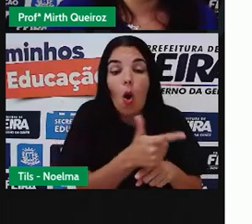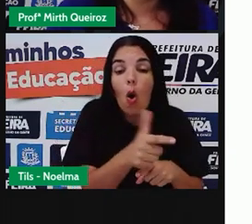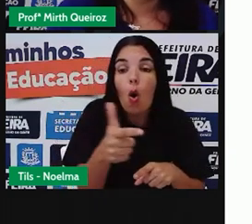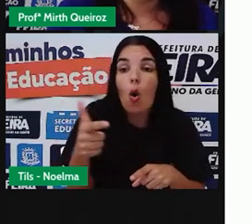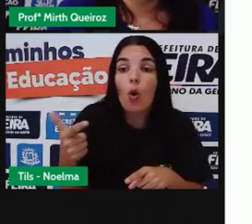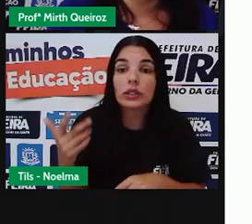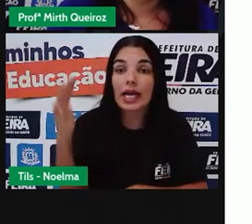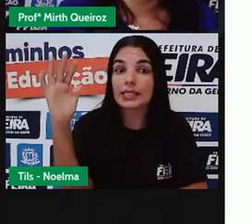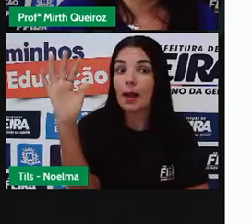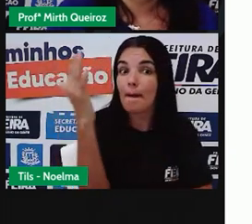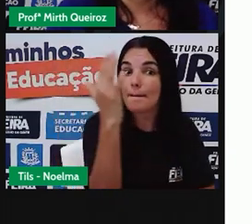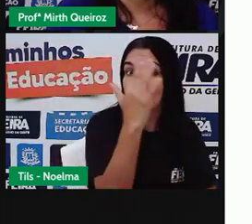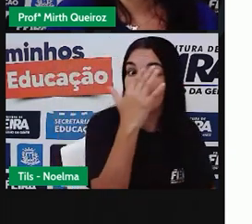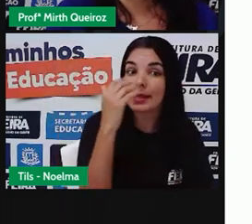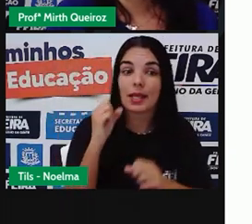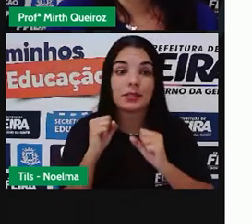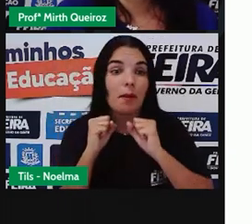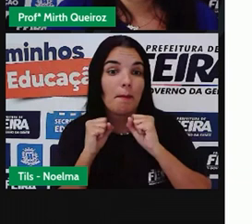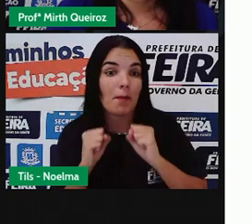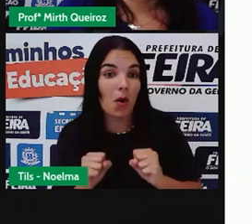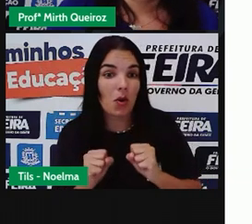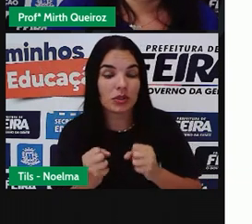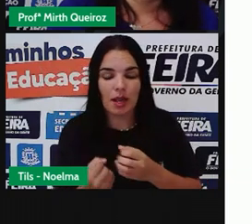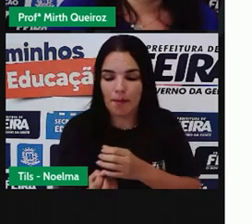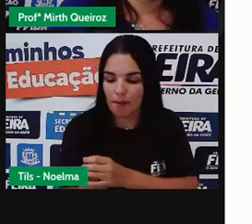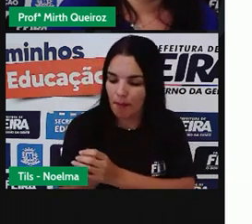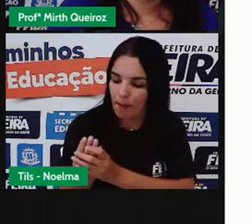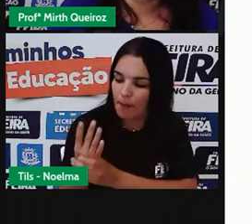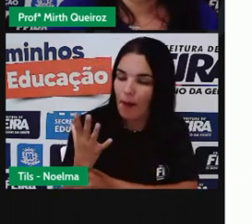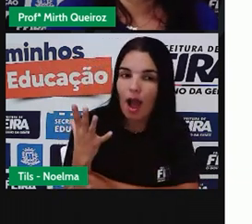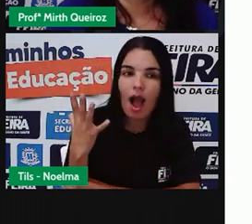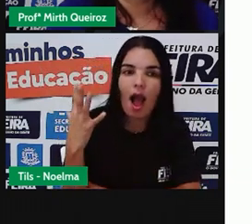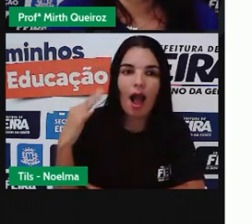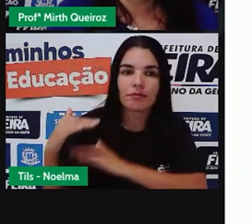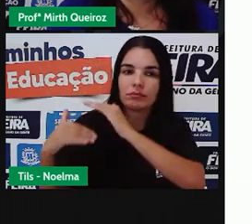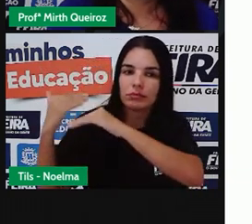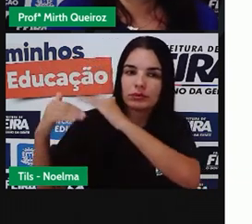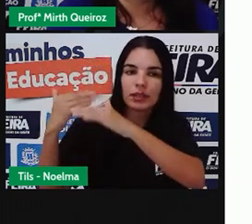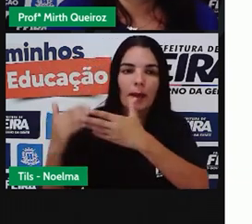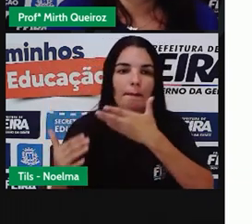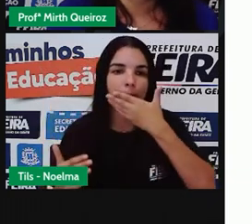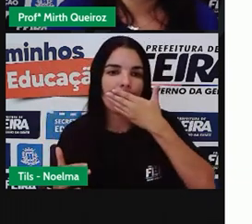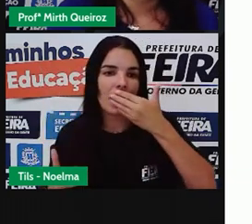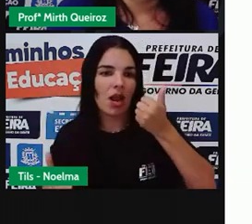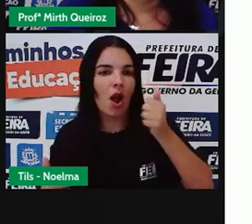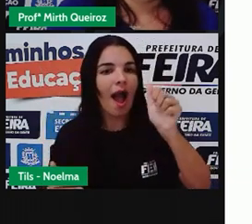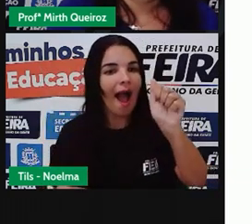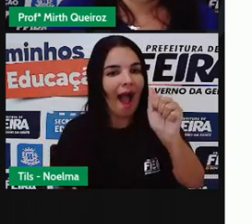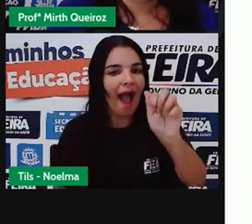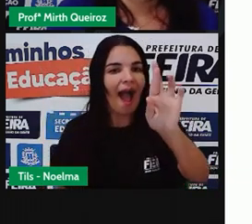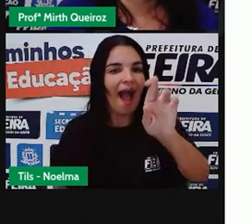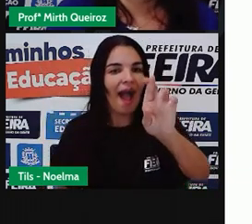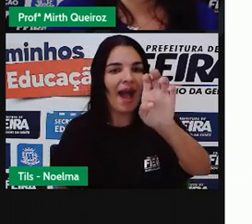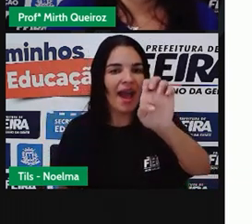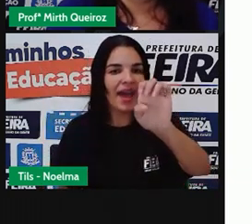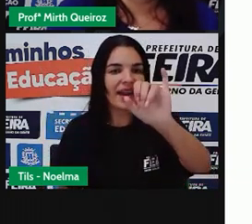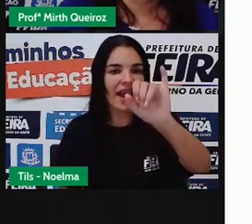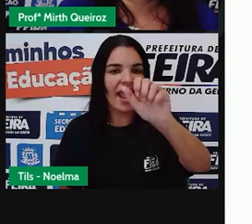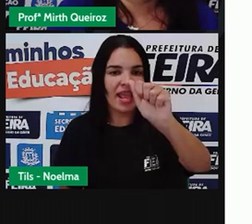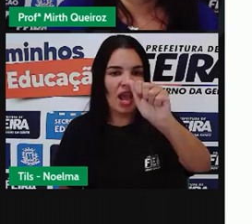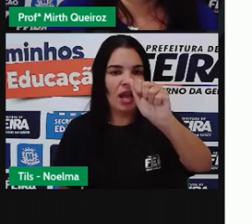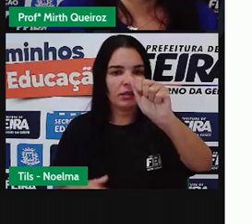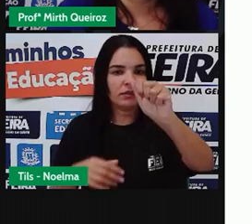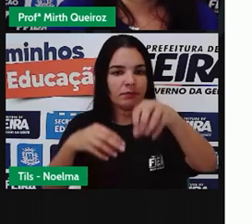Outras plantas se desenvolvem aí no solo. Que é o arenoso, né? Embora sejam poucas. O solo